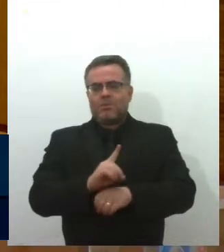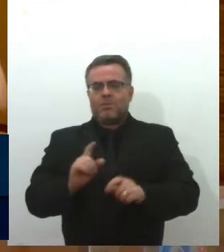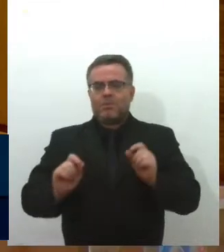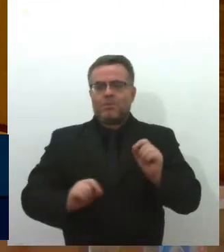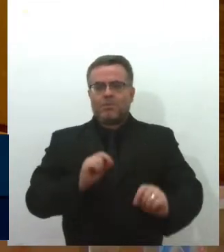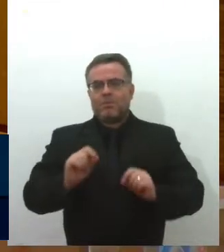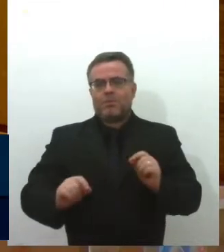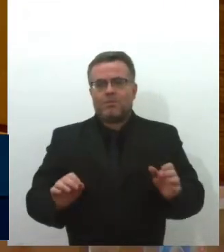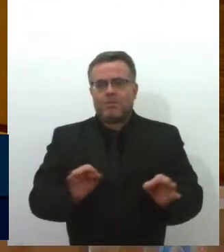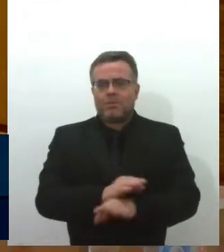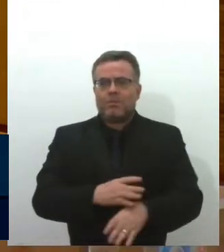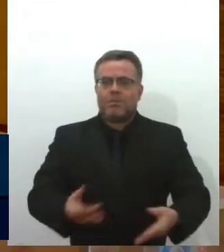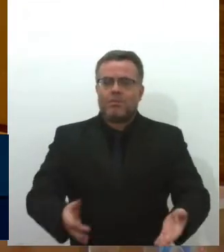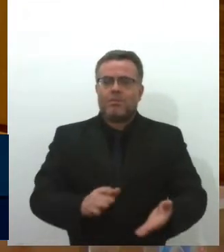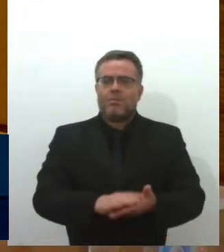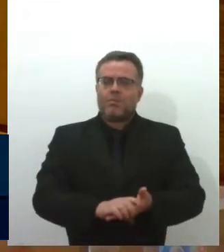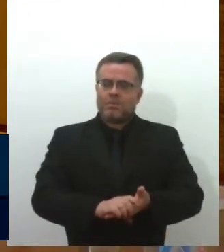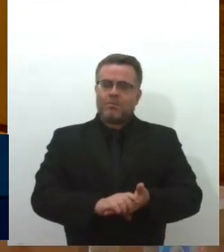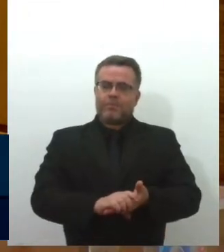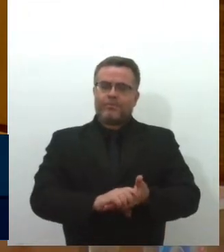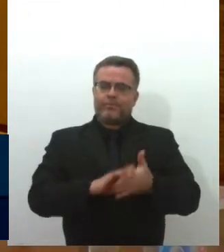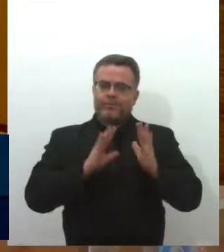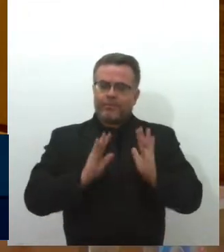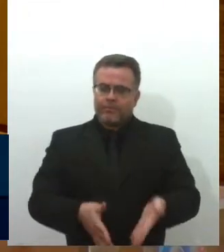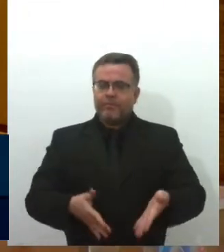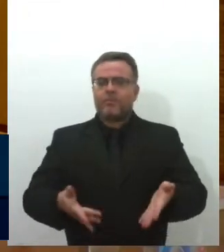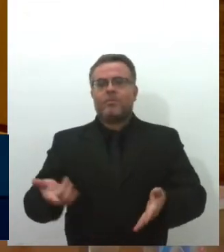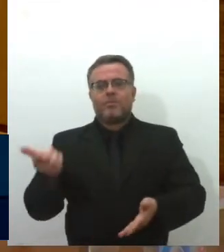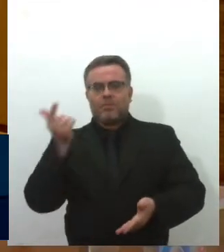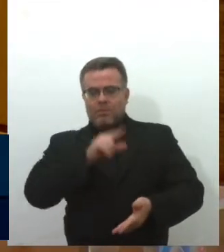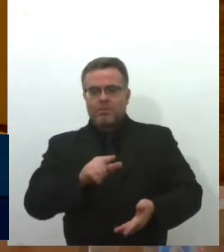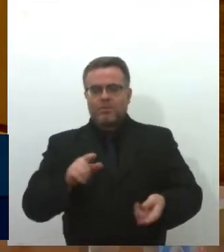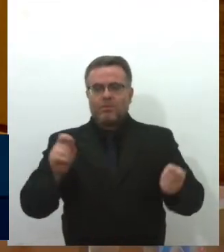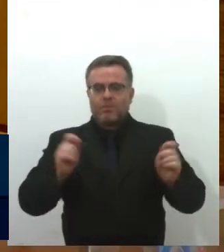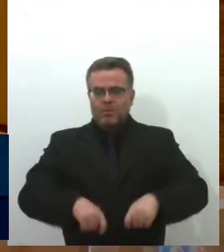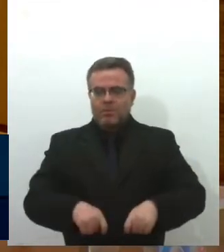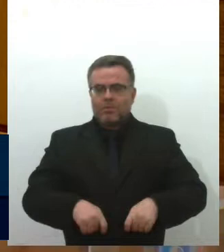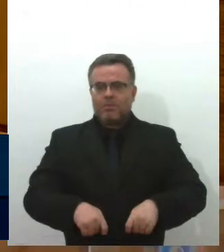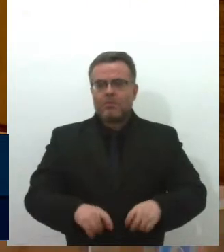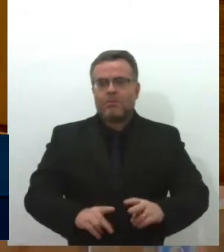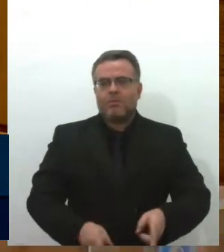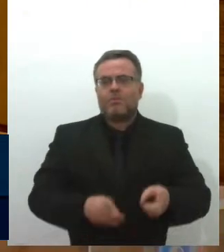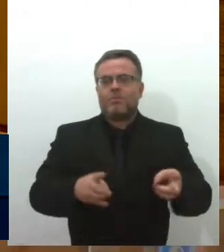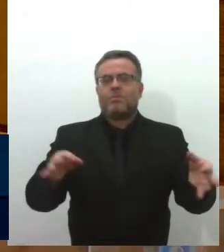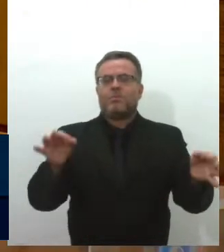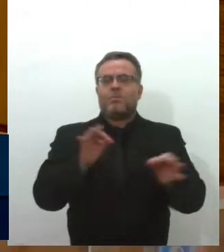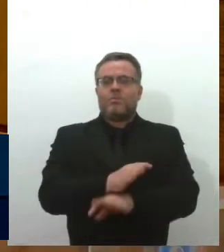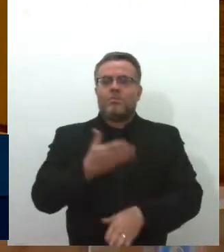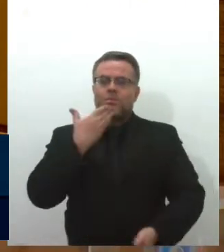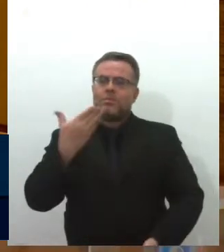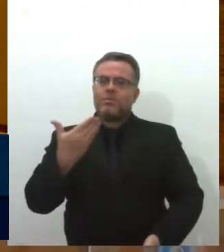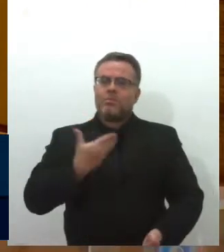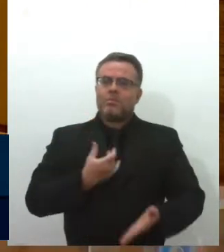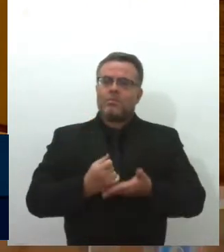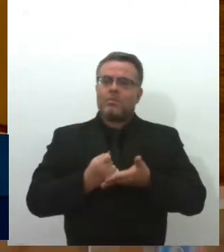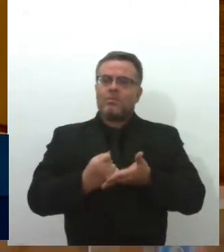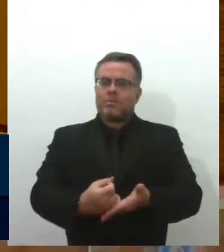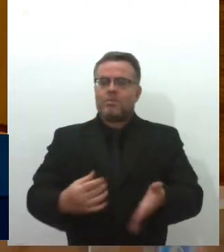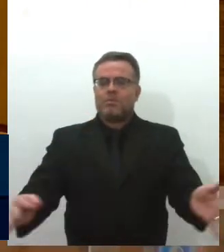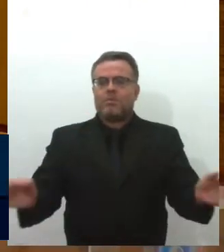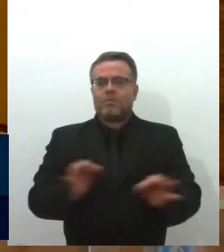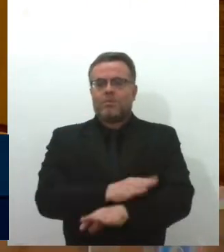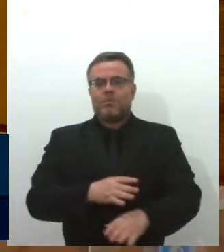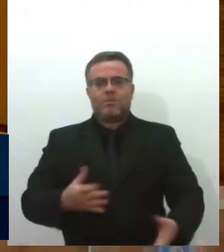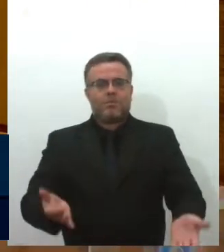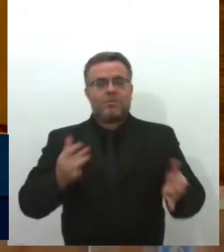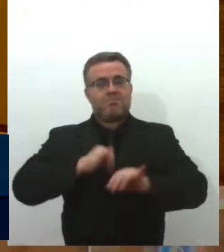Eu tenho recebido nas minhas redes sociais pedido de ajuda até de informação.